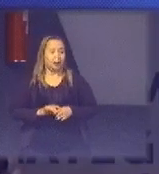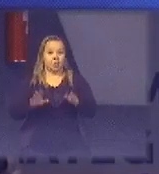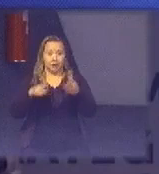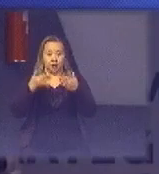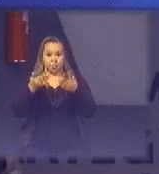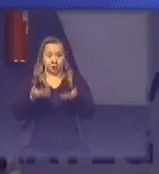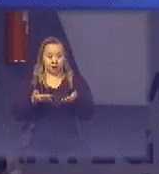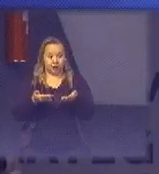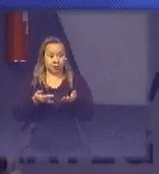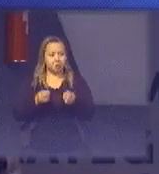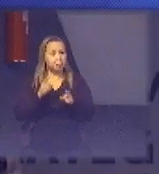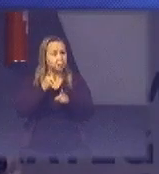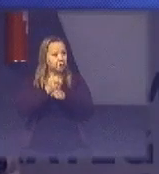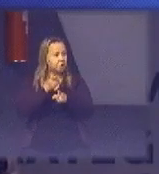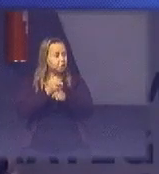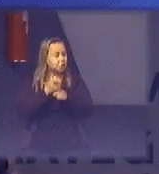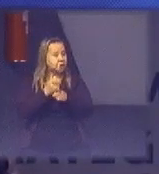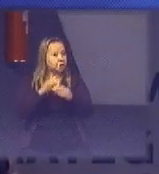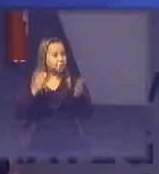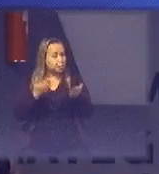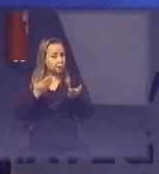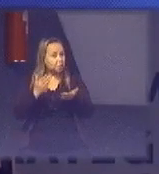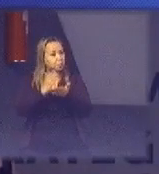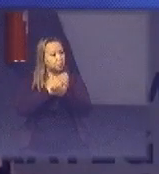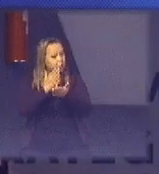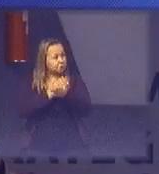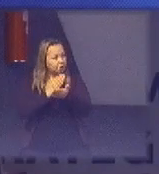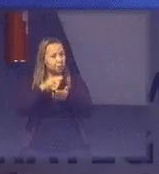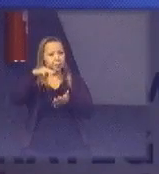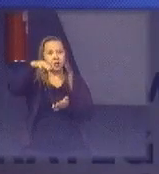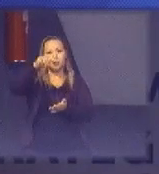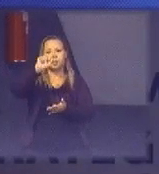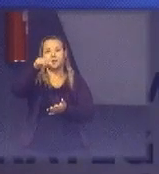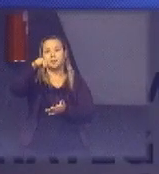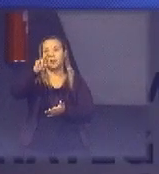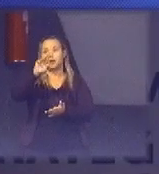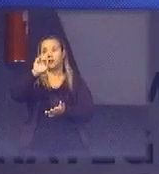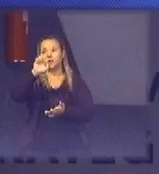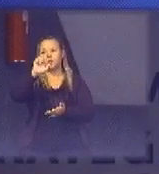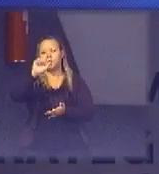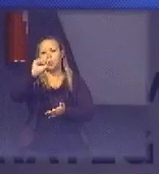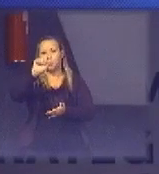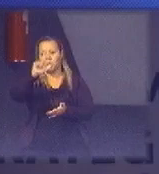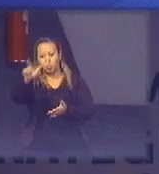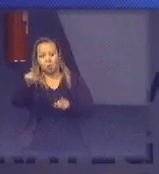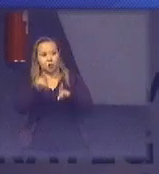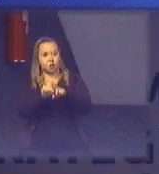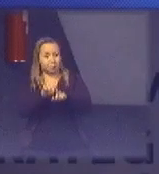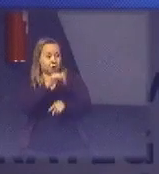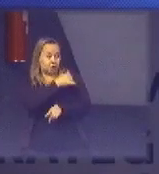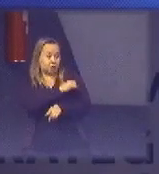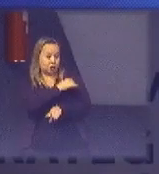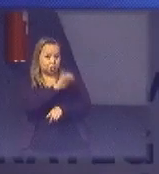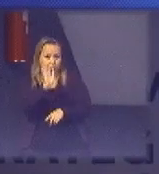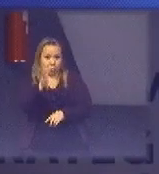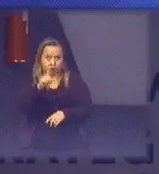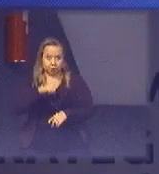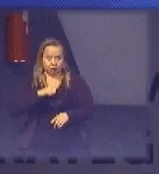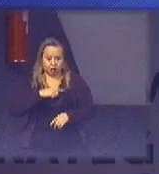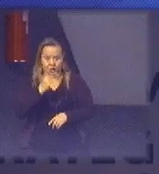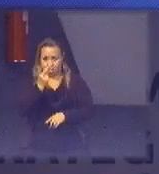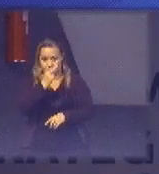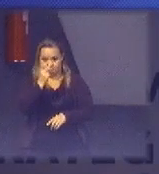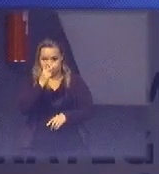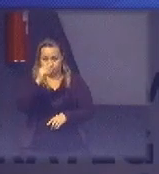se vocês entrarem no Google agora e botarem livros CETEM vocês vão conseguir baixar esse é para o estado do Rio de Janeiro já está na segunda edição lançamos em